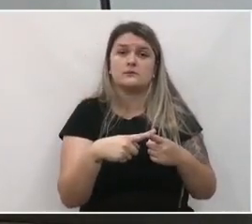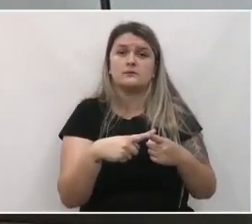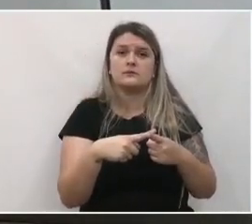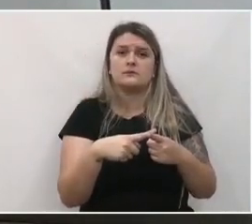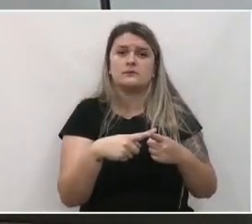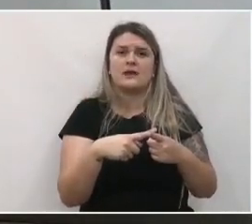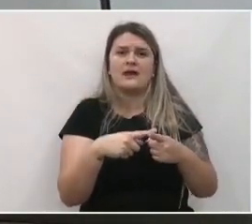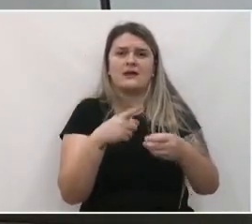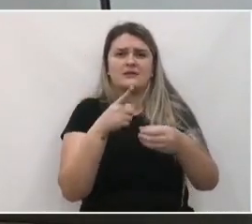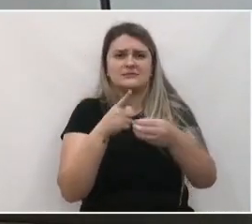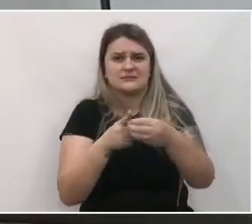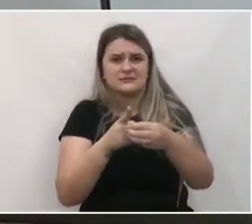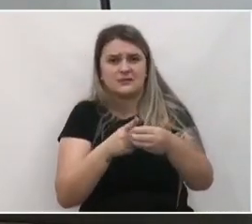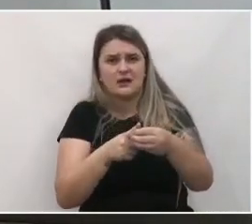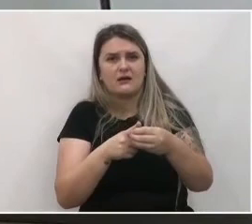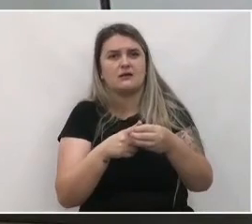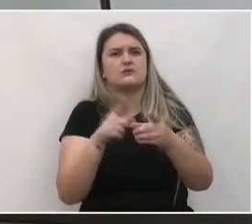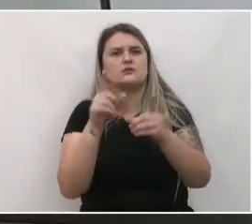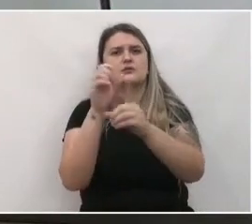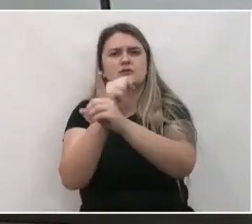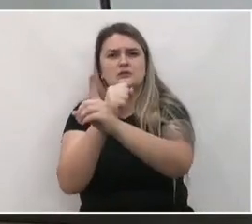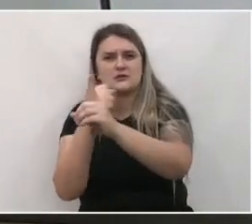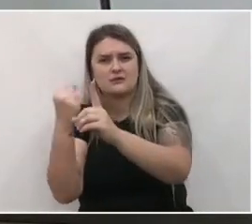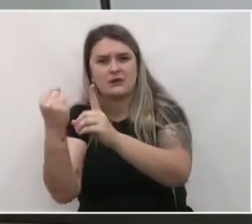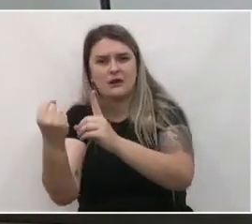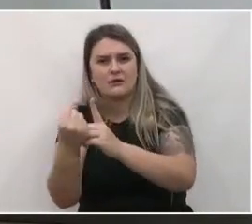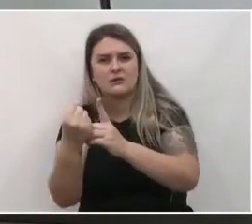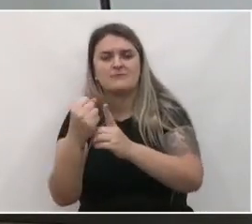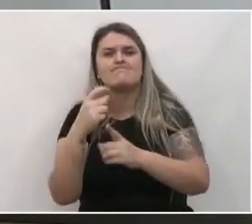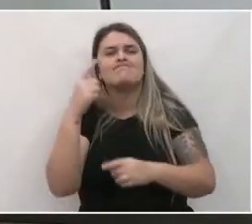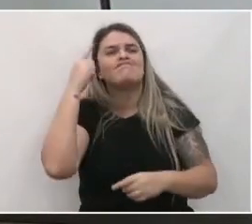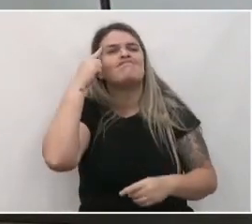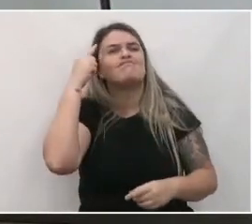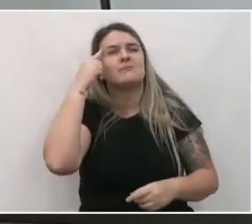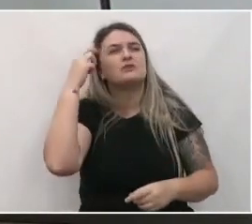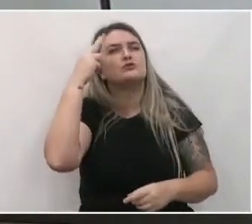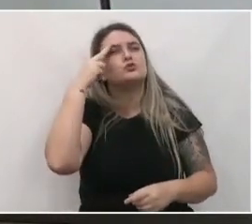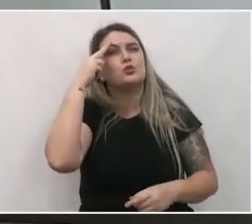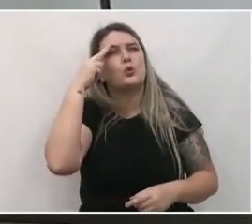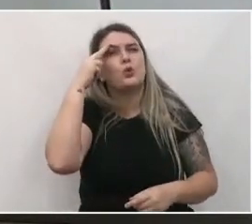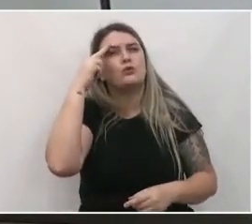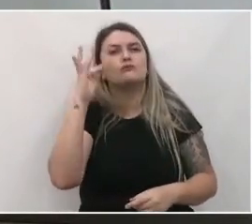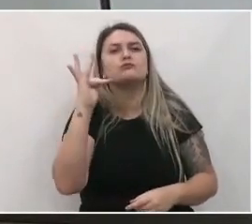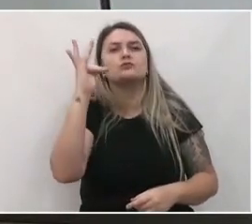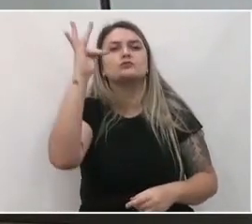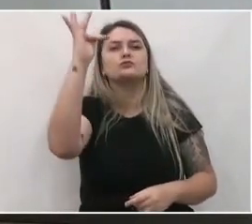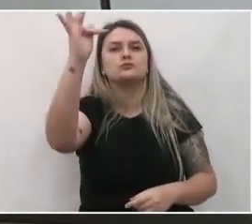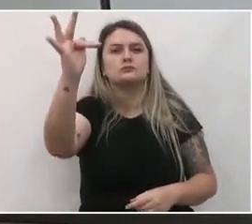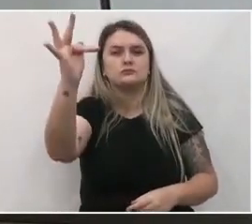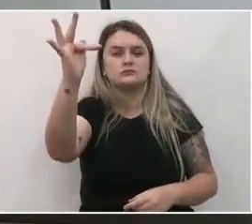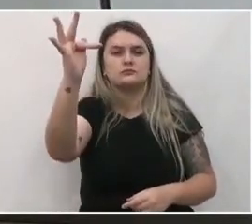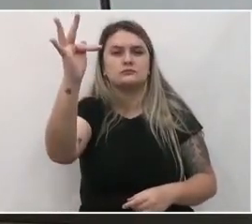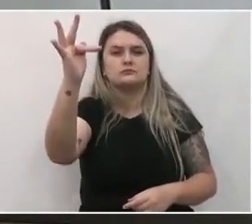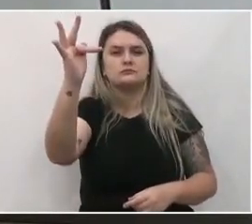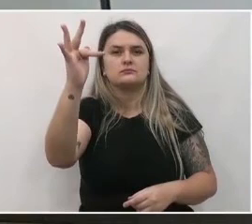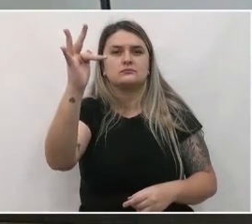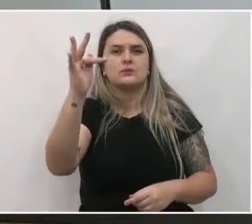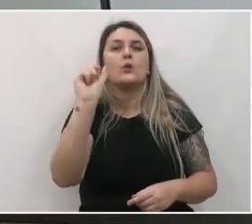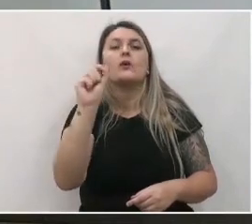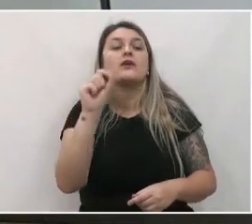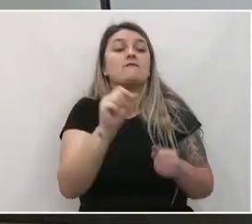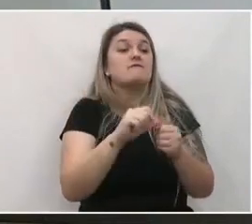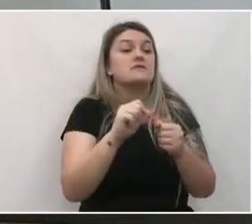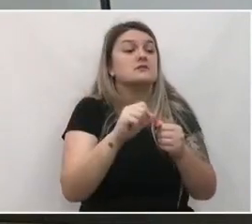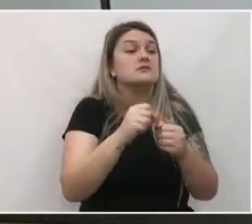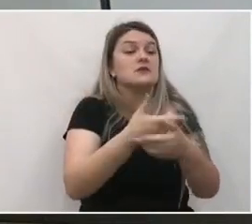toda a cidade e toda a sociedade tem muitas aspirações para o futuro do seu espaço urbano.